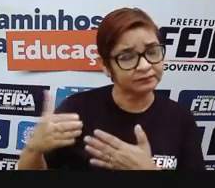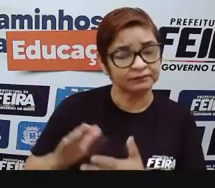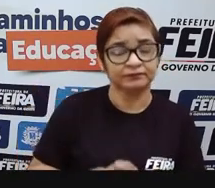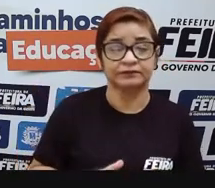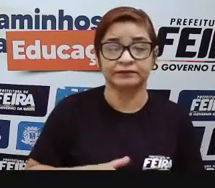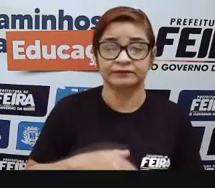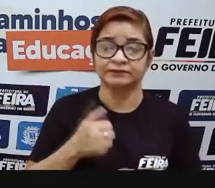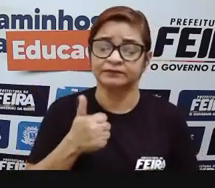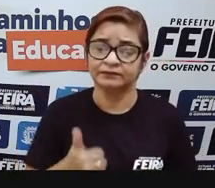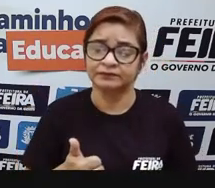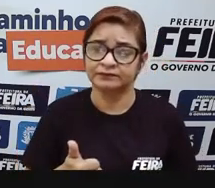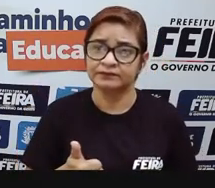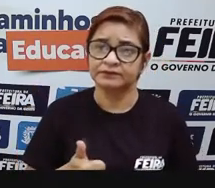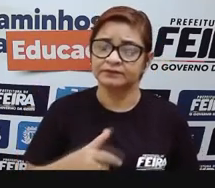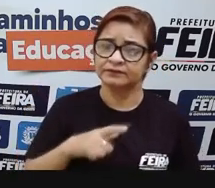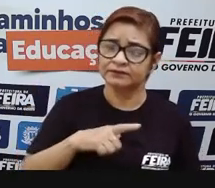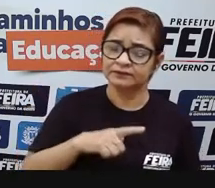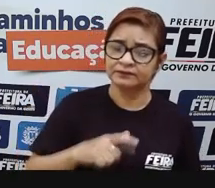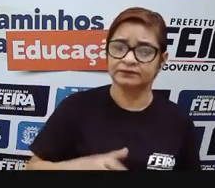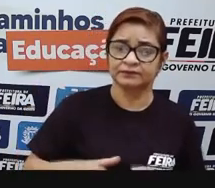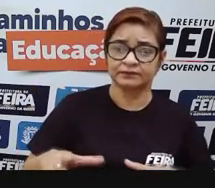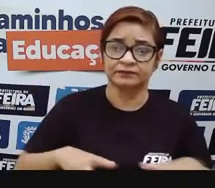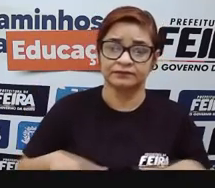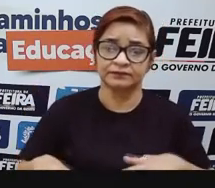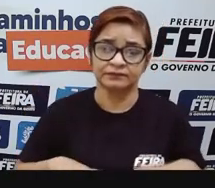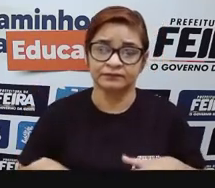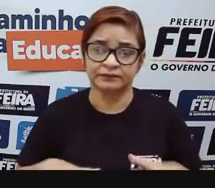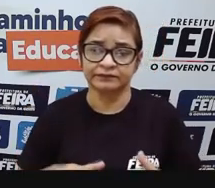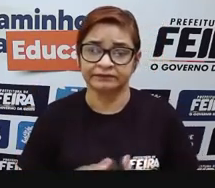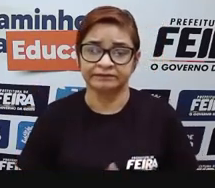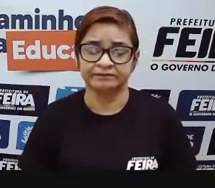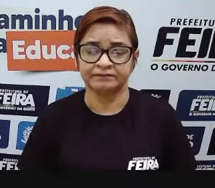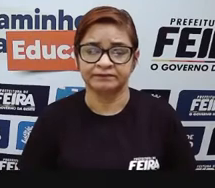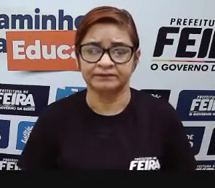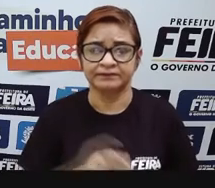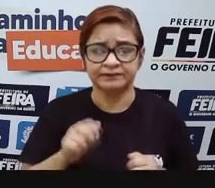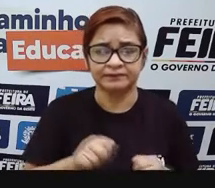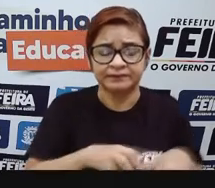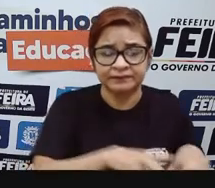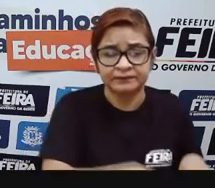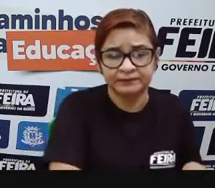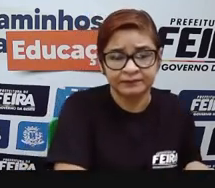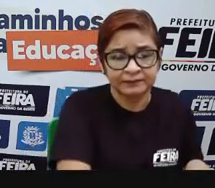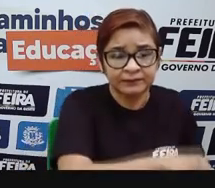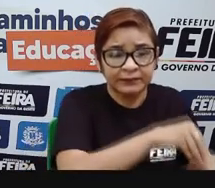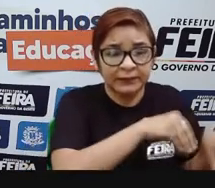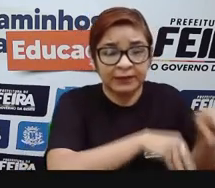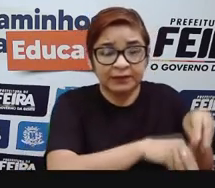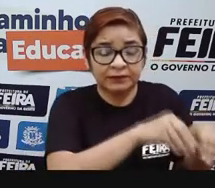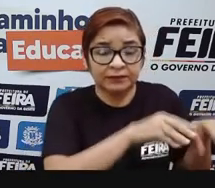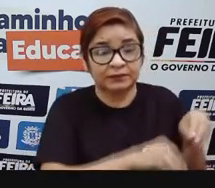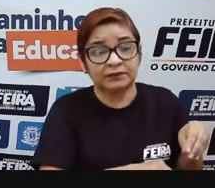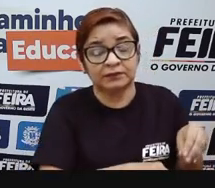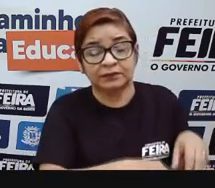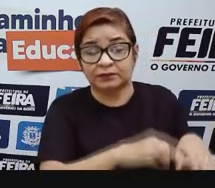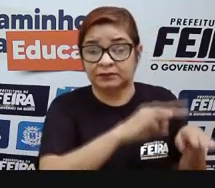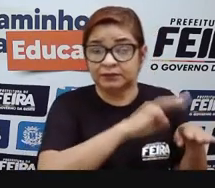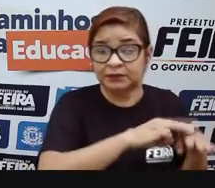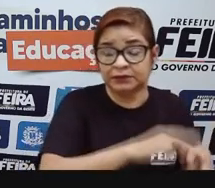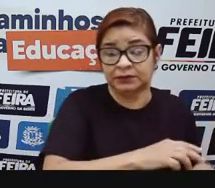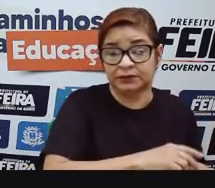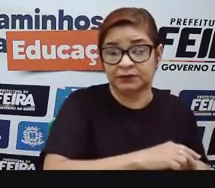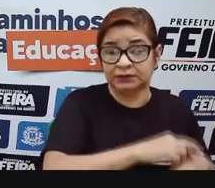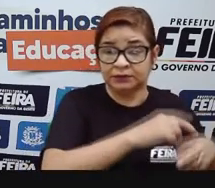cidade, tá bom? Então, o extrativismo vegetal são aquelas atividades, né? De extração de madeira, de